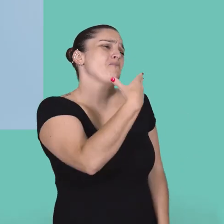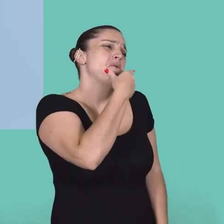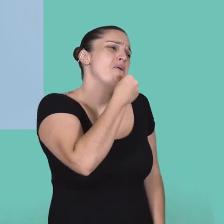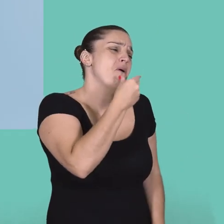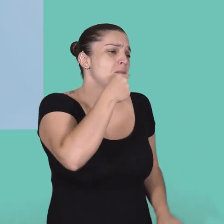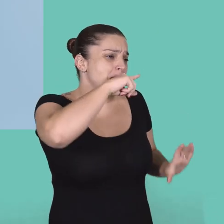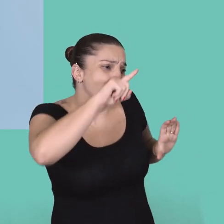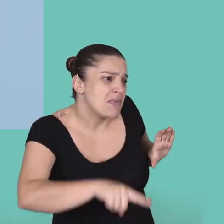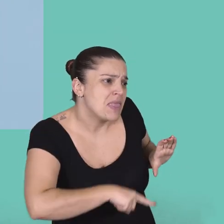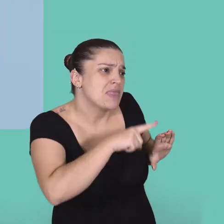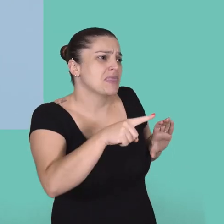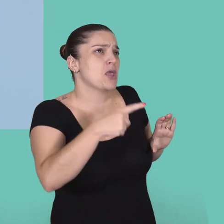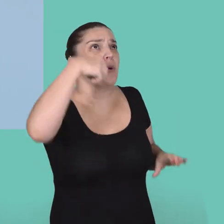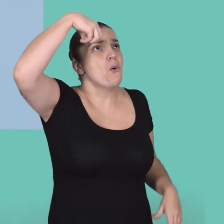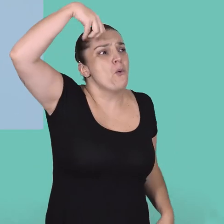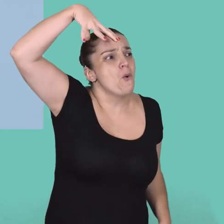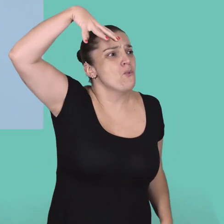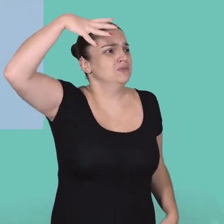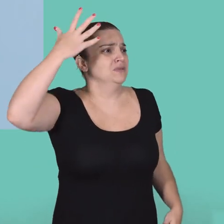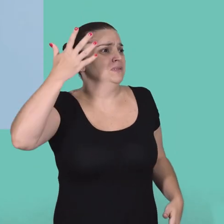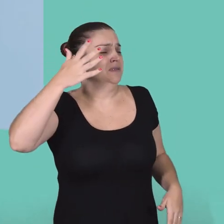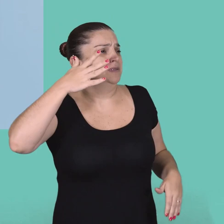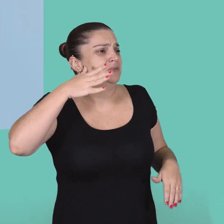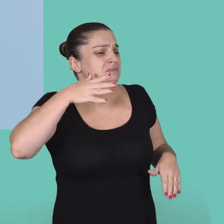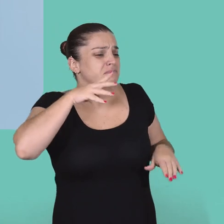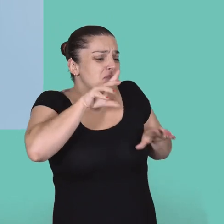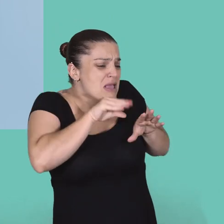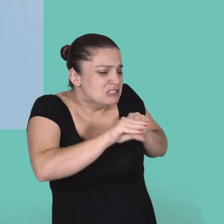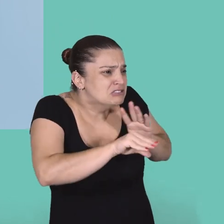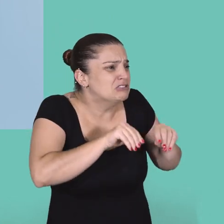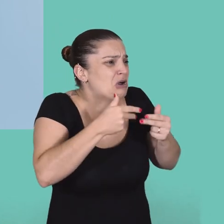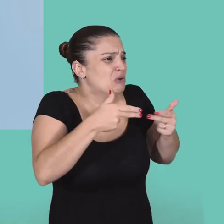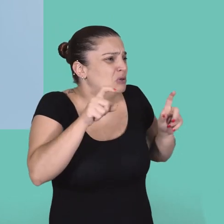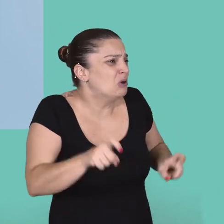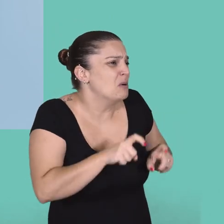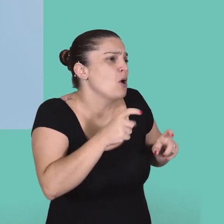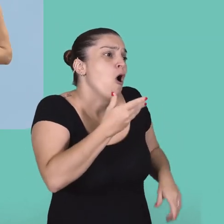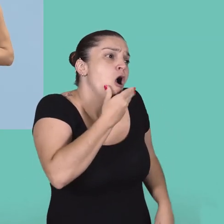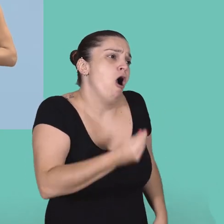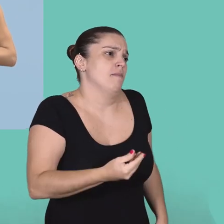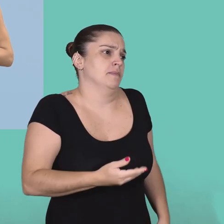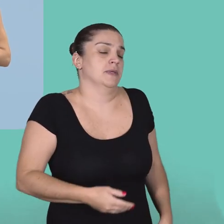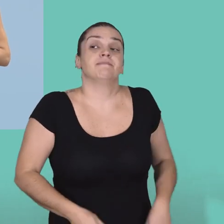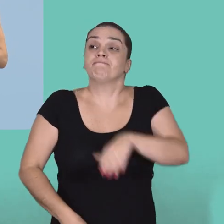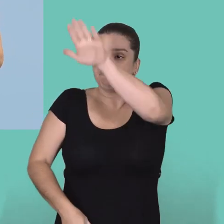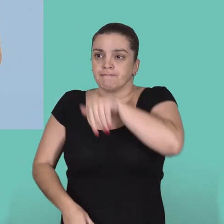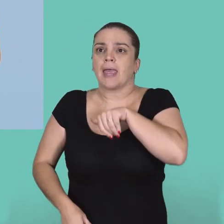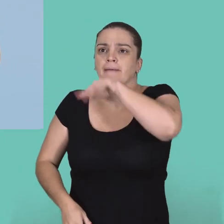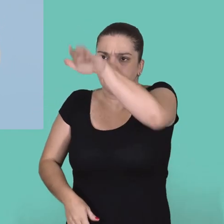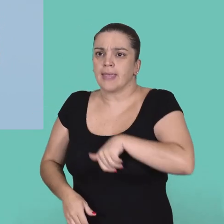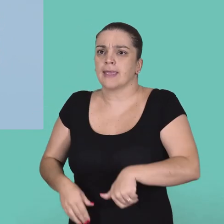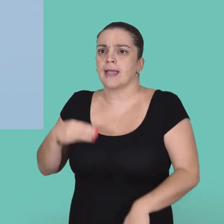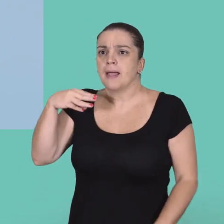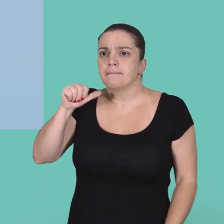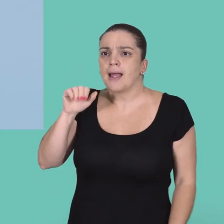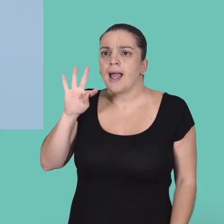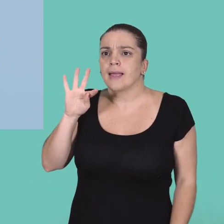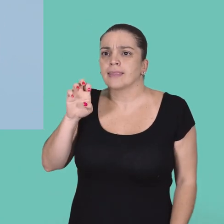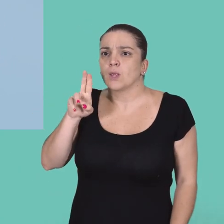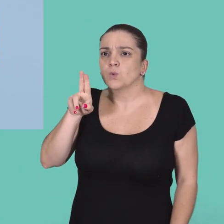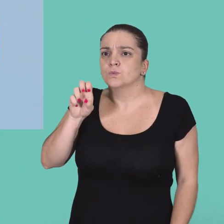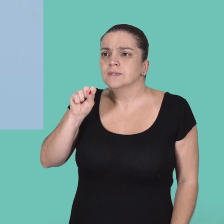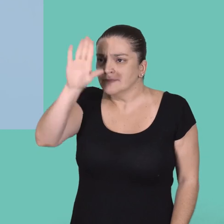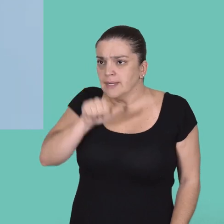um homem. Trocar pneu, homem. Trocar luz, homem. Mexendo balbuíno, homem. Mateus! Mateus, vem aqui, Mateus,